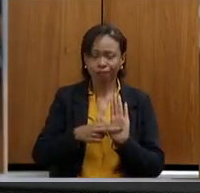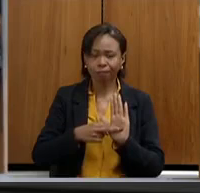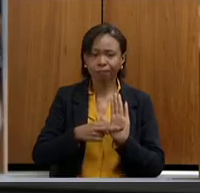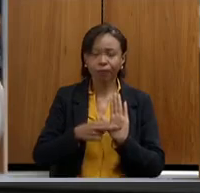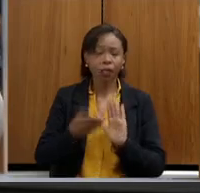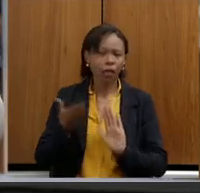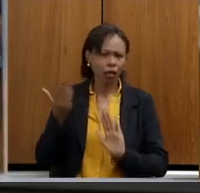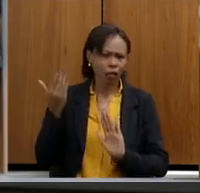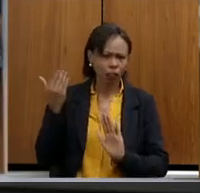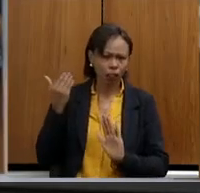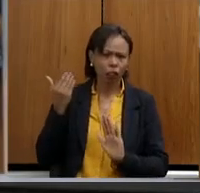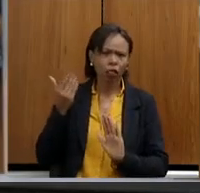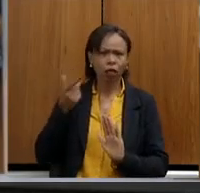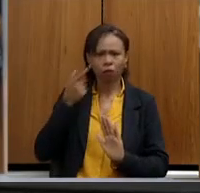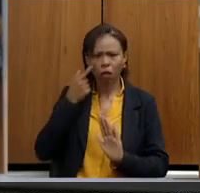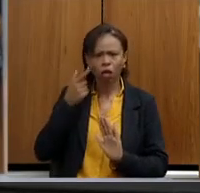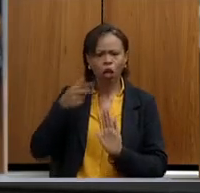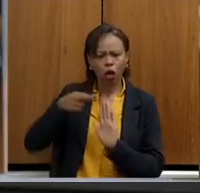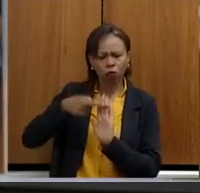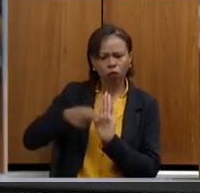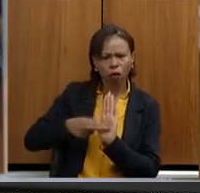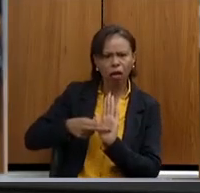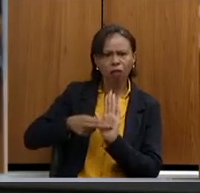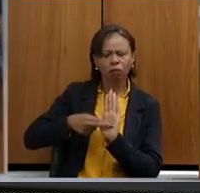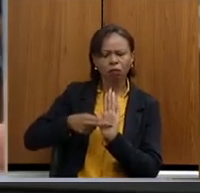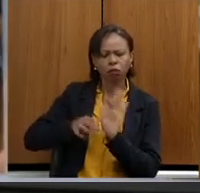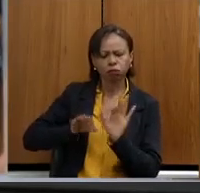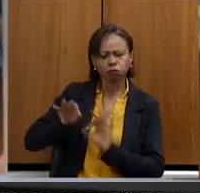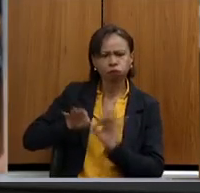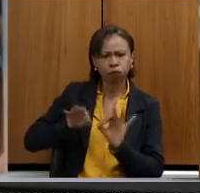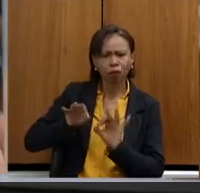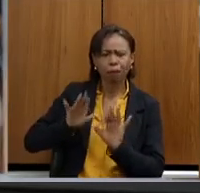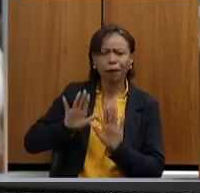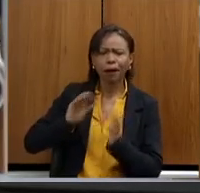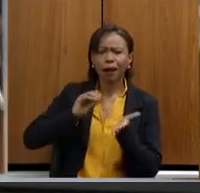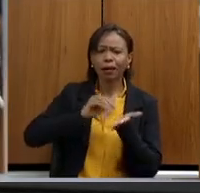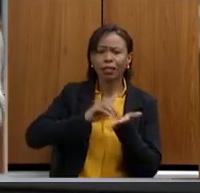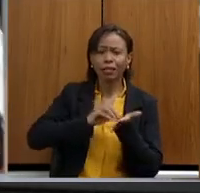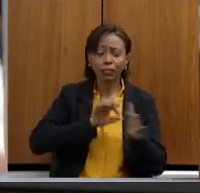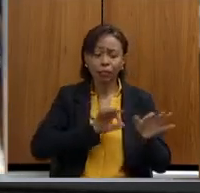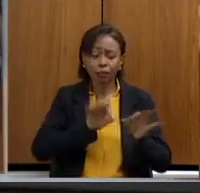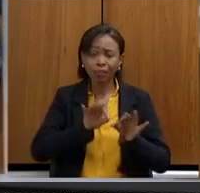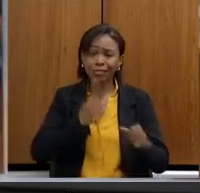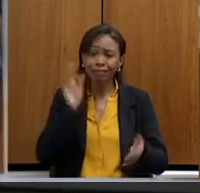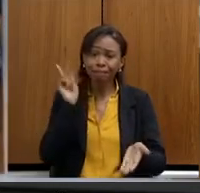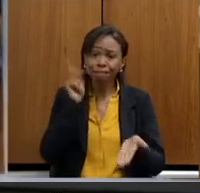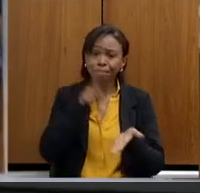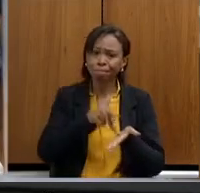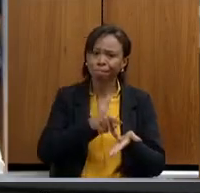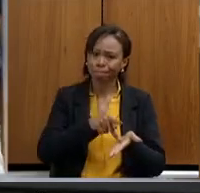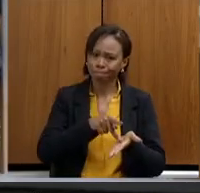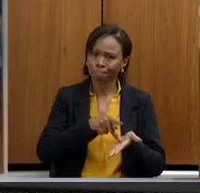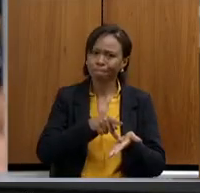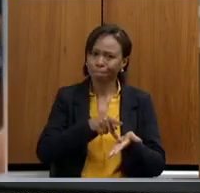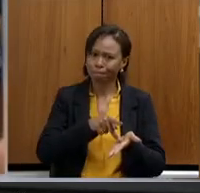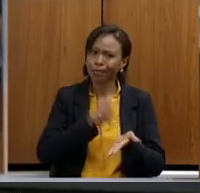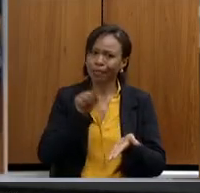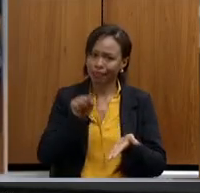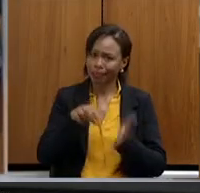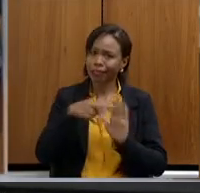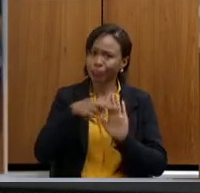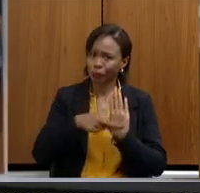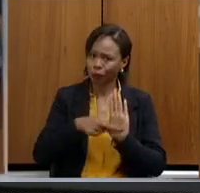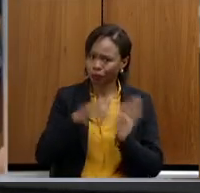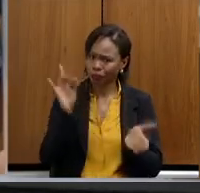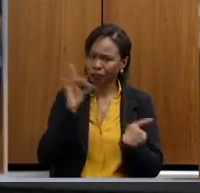de elaboração de normas do que efetivamente o planejamento da aplicabilidade dessa norma. E aí gerou-se um cipoal,